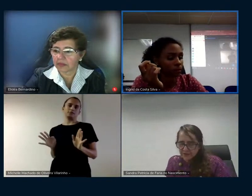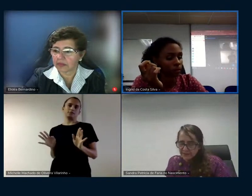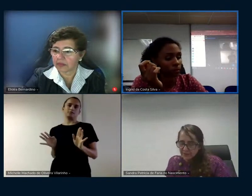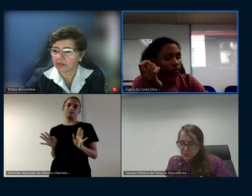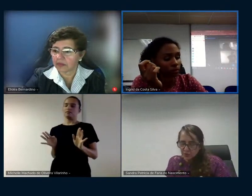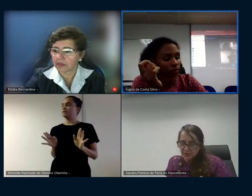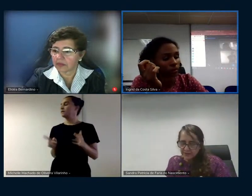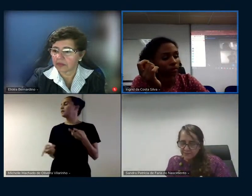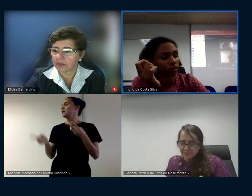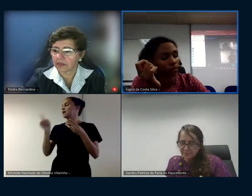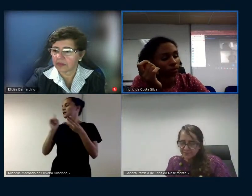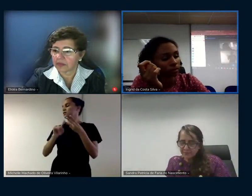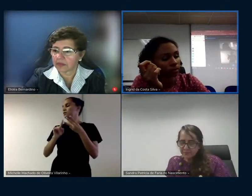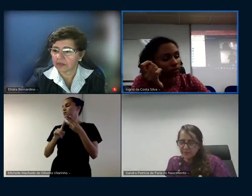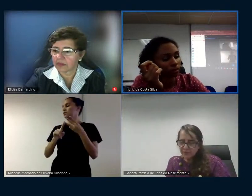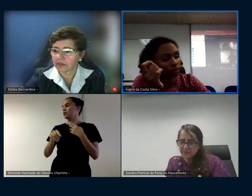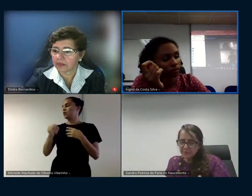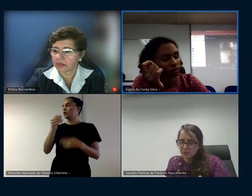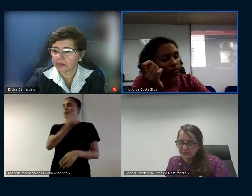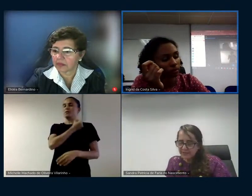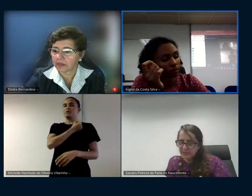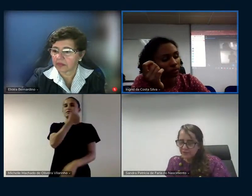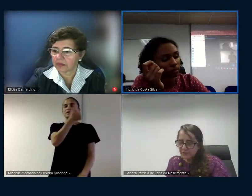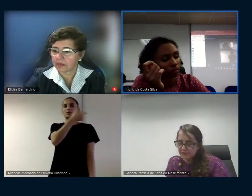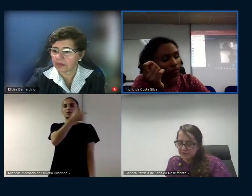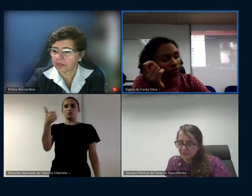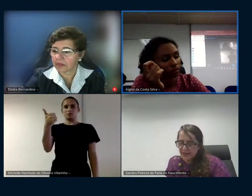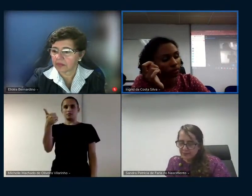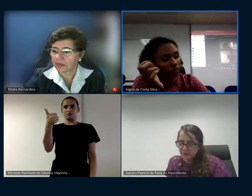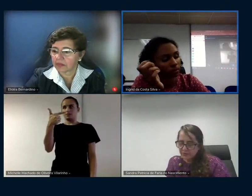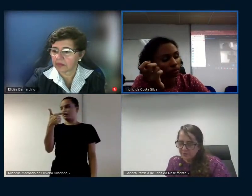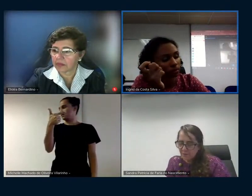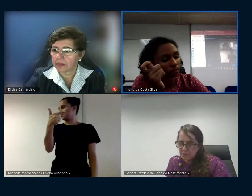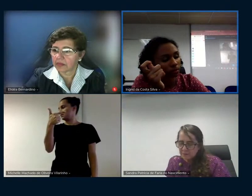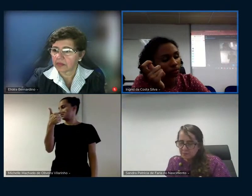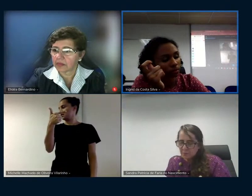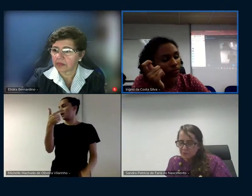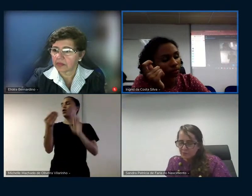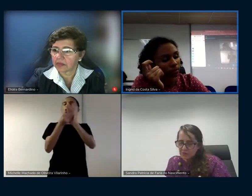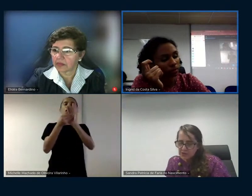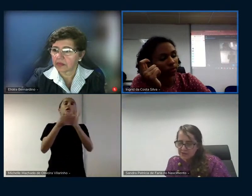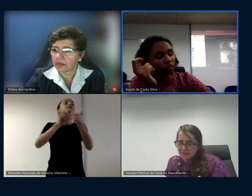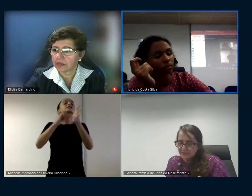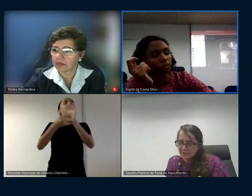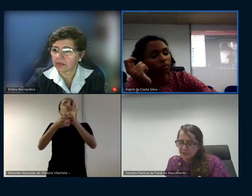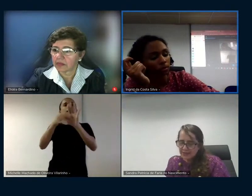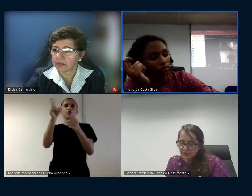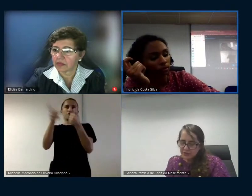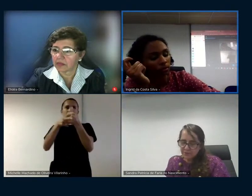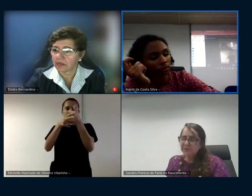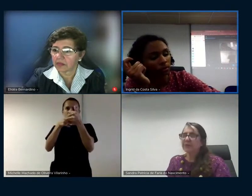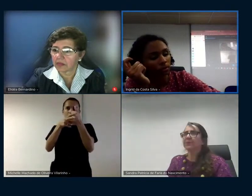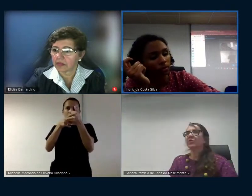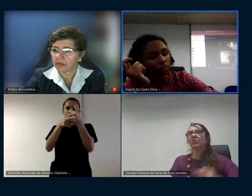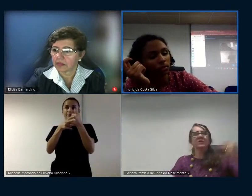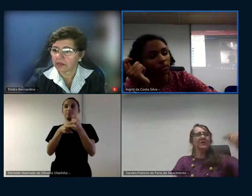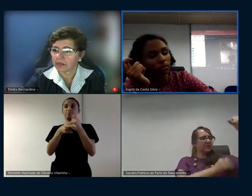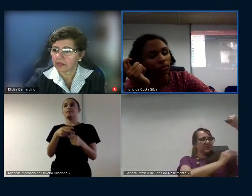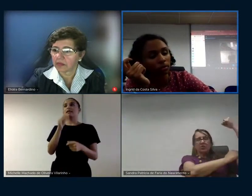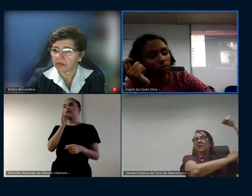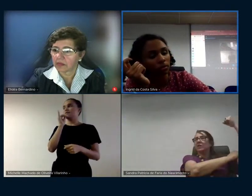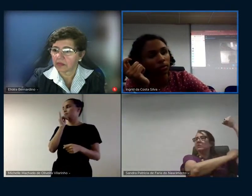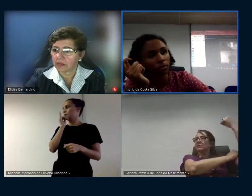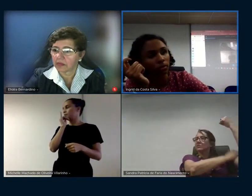e no 112 você põe o que significam esses verbos aí eu acho que por exemplo